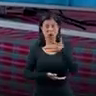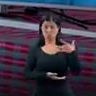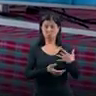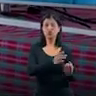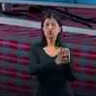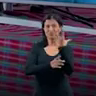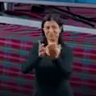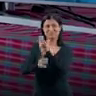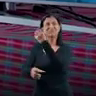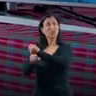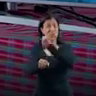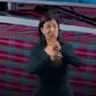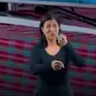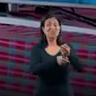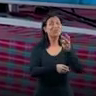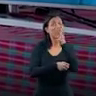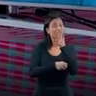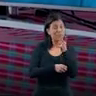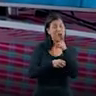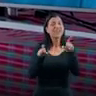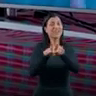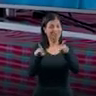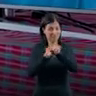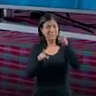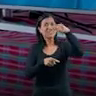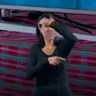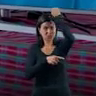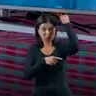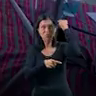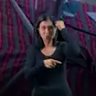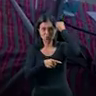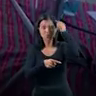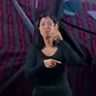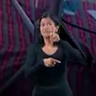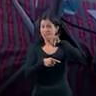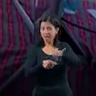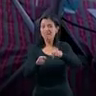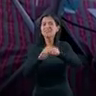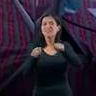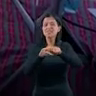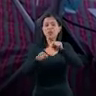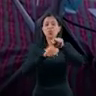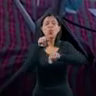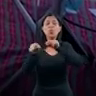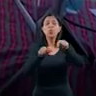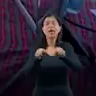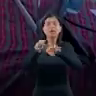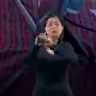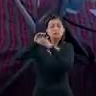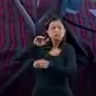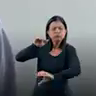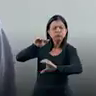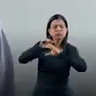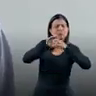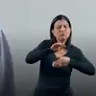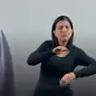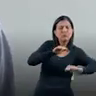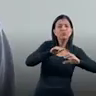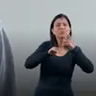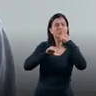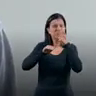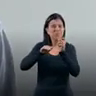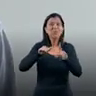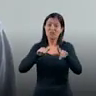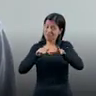construídas, né? A do bairro Grande Vitória e a do bairro Santo Antônio. Tirar mais de 3 mil pontos de esgoto. E a gente ainda